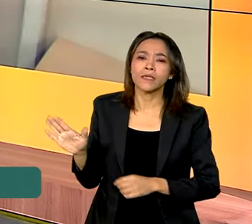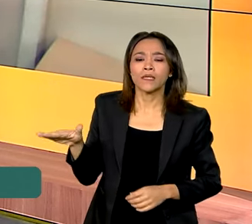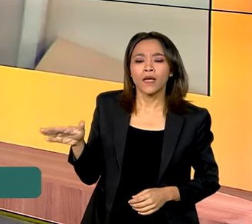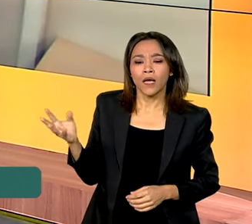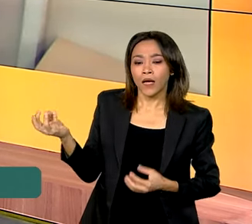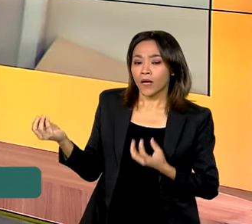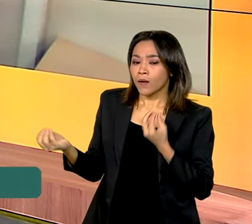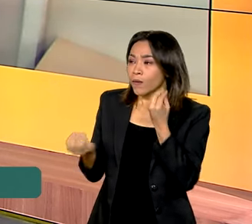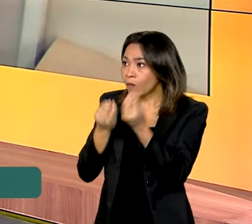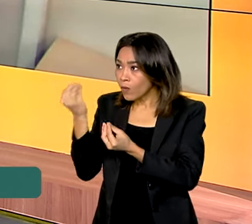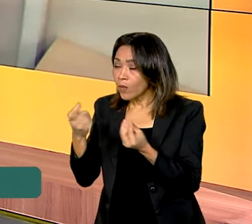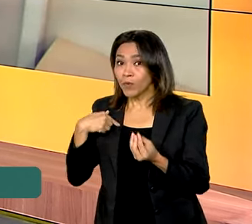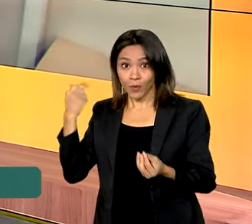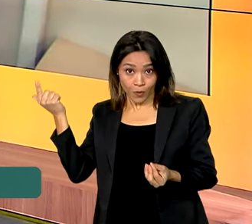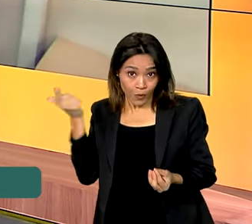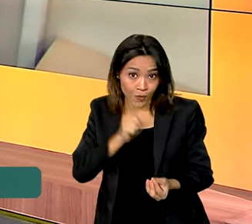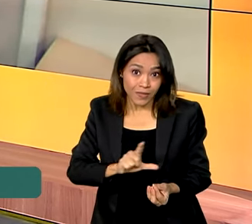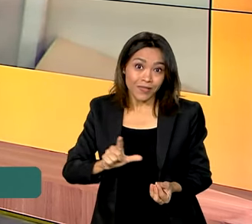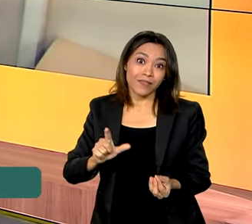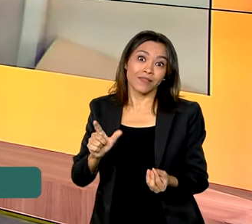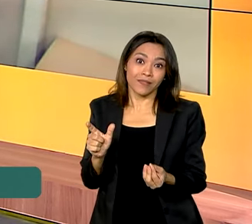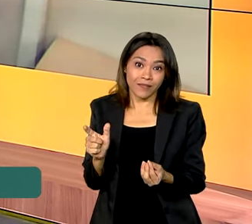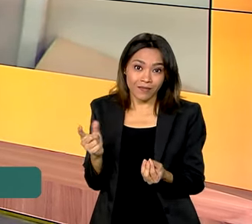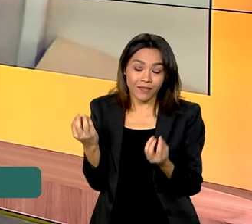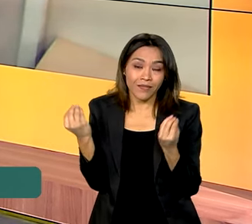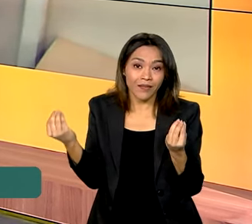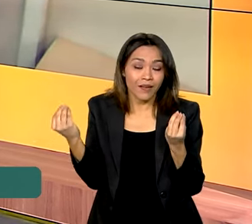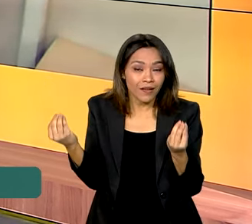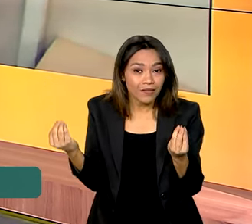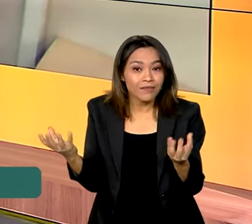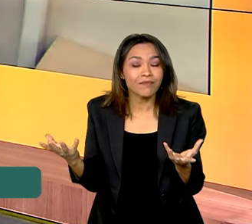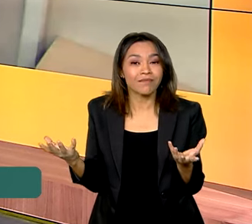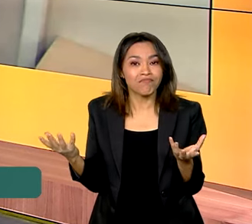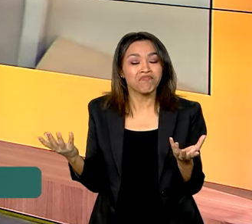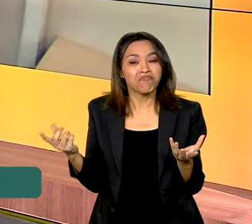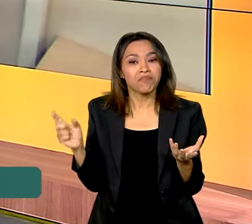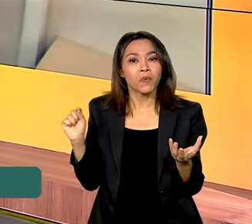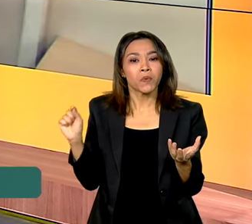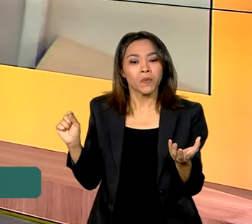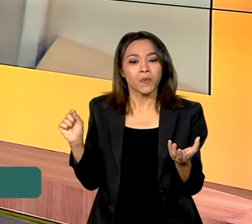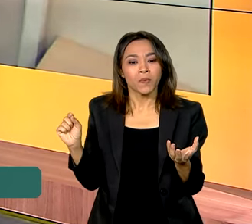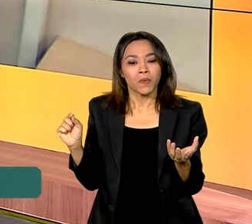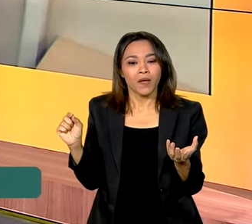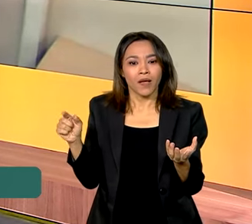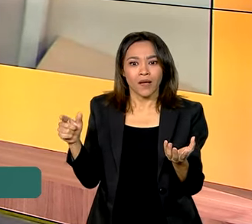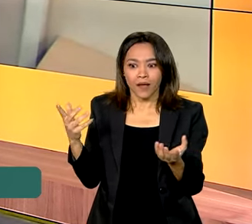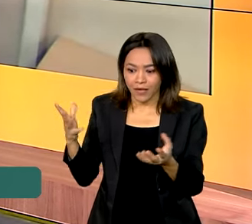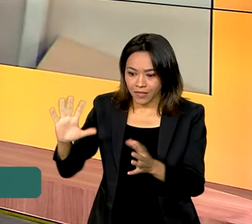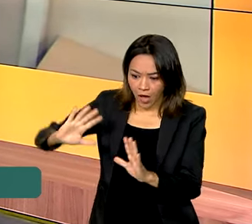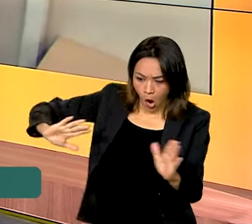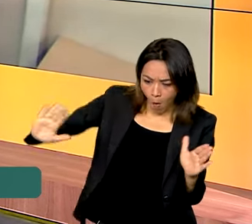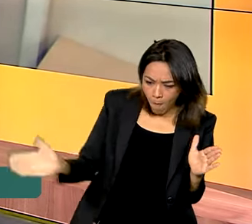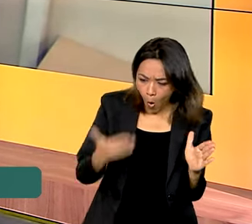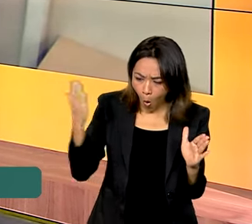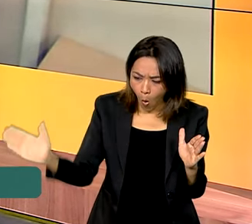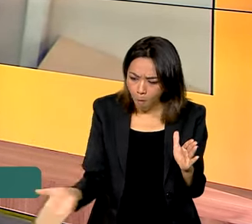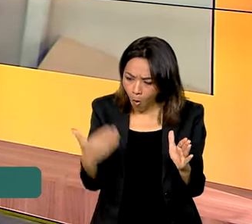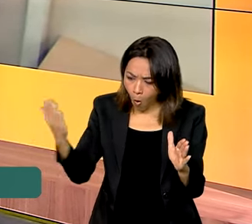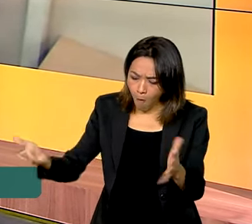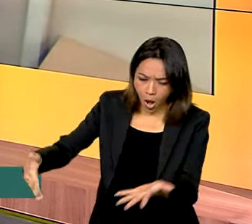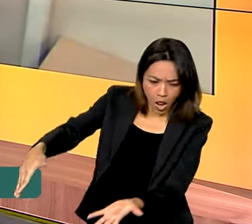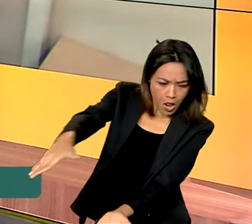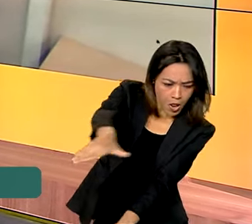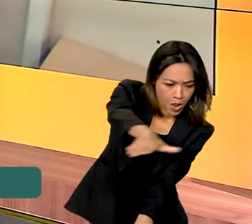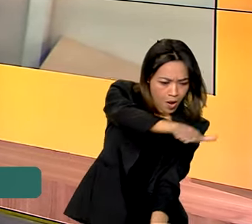como que a gente chegou aí, como que foi permitida aí chegar a essa colheita histórica